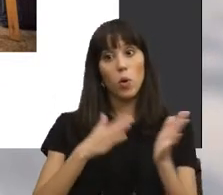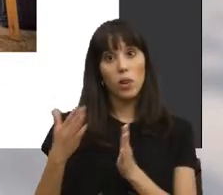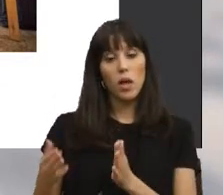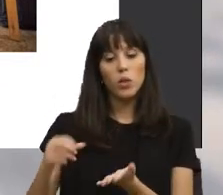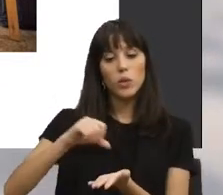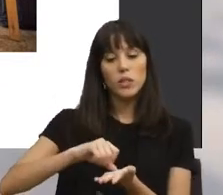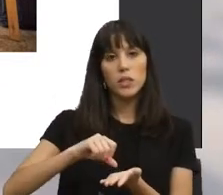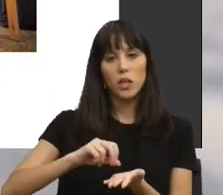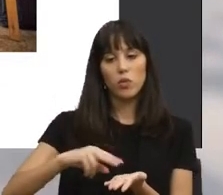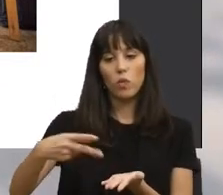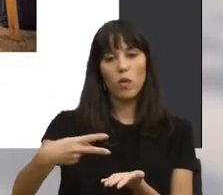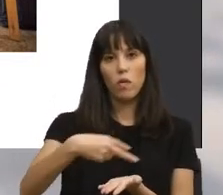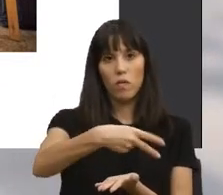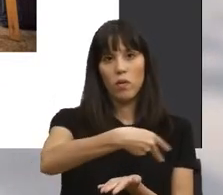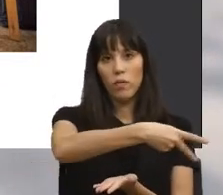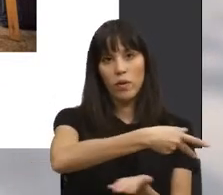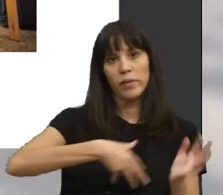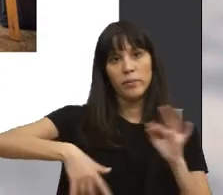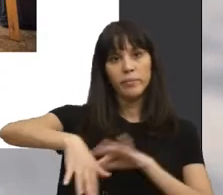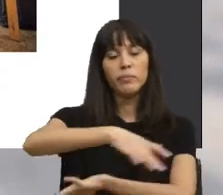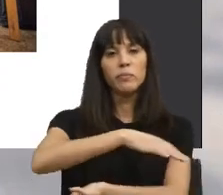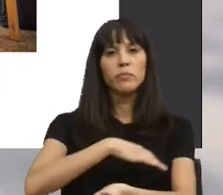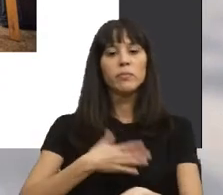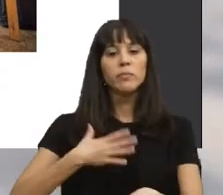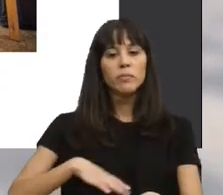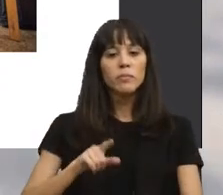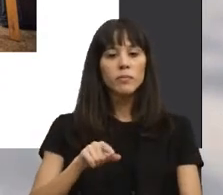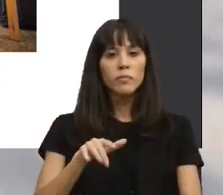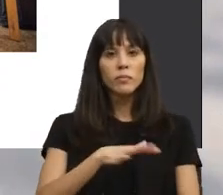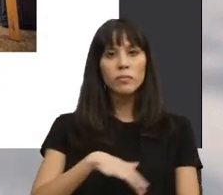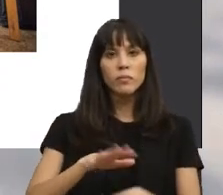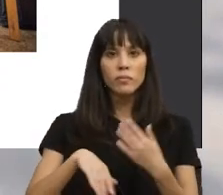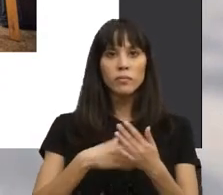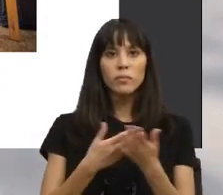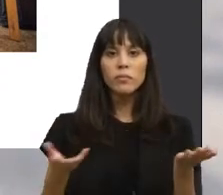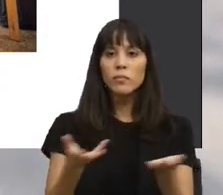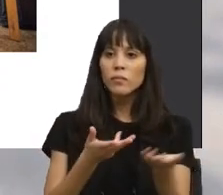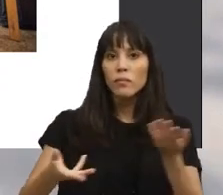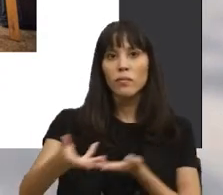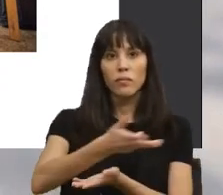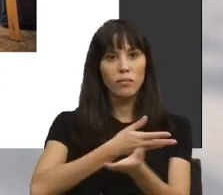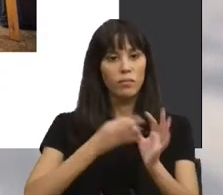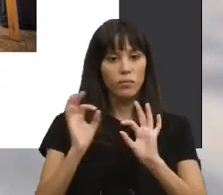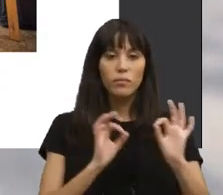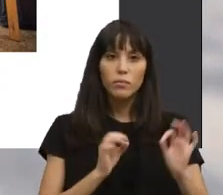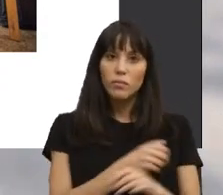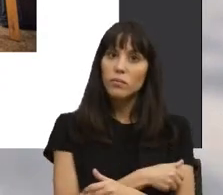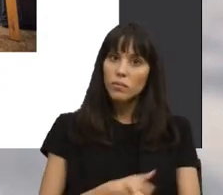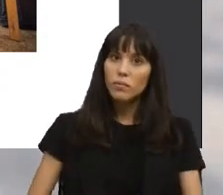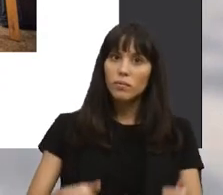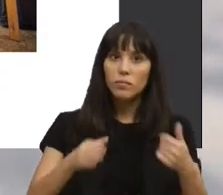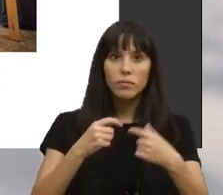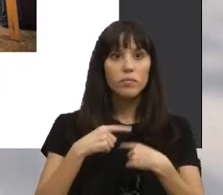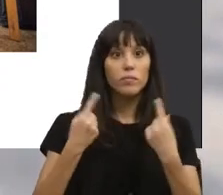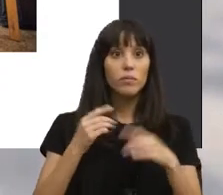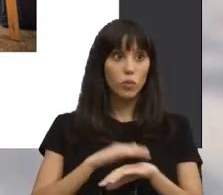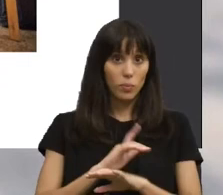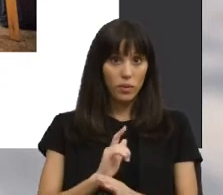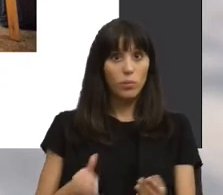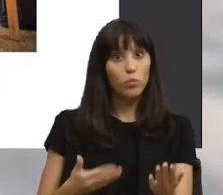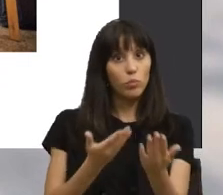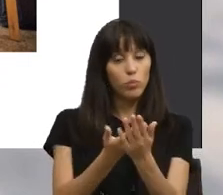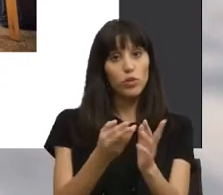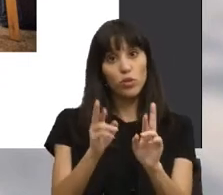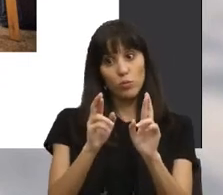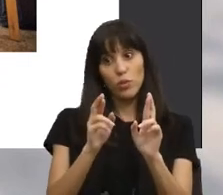descentralização. Nós queremos ainda que este seja um espaço de partilha e de construção da cidade e, por isso, a proposta, que